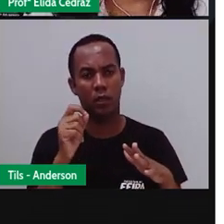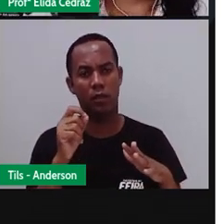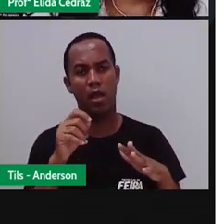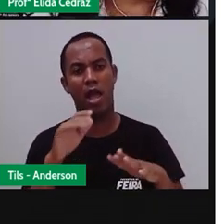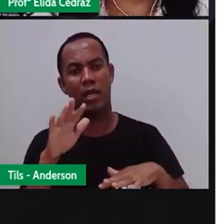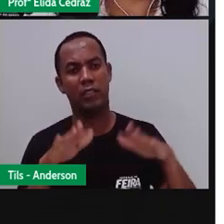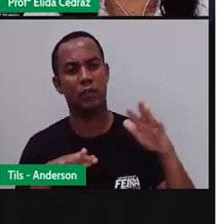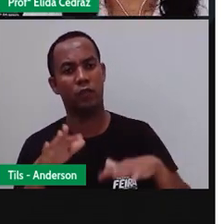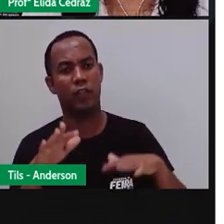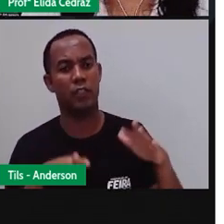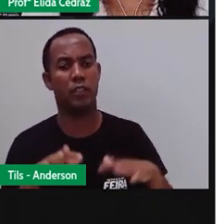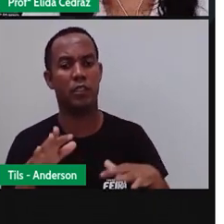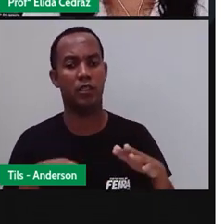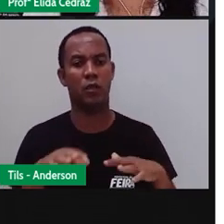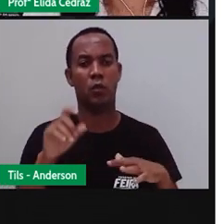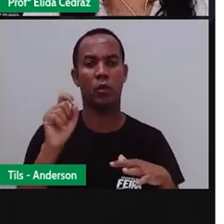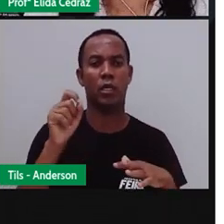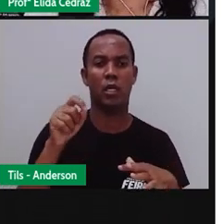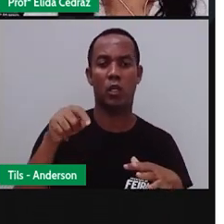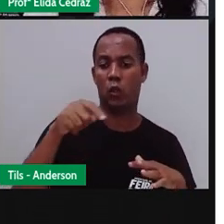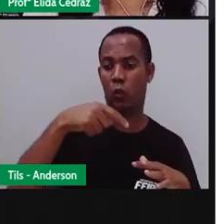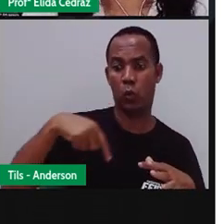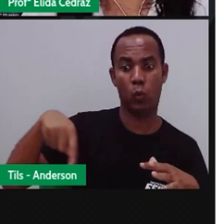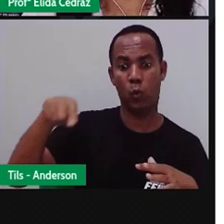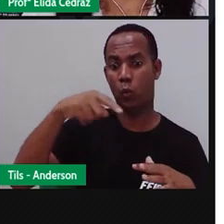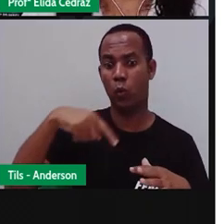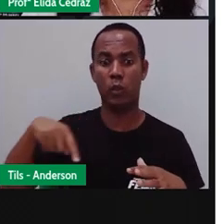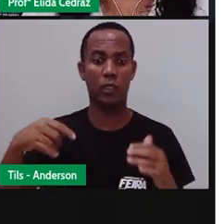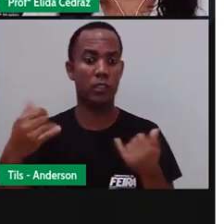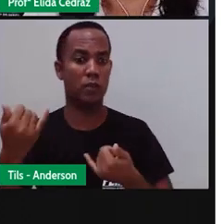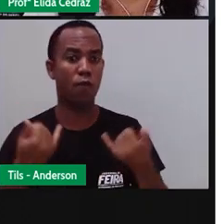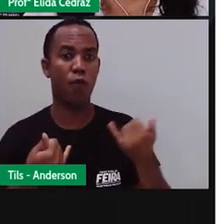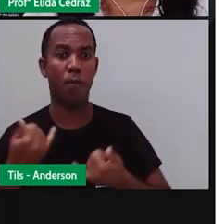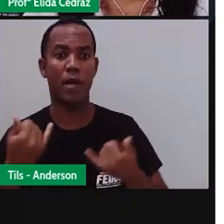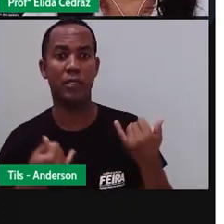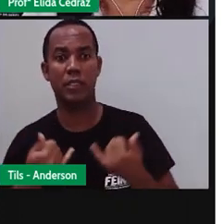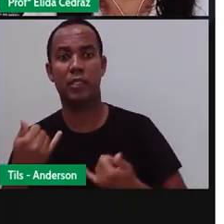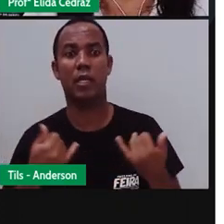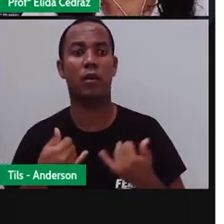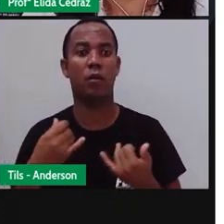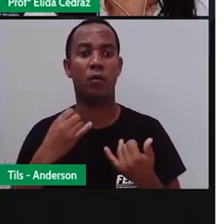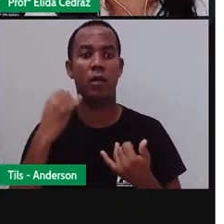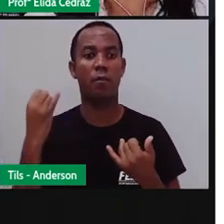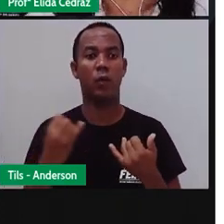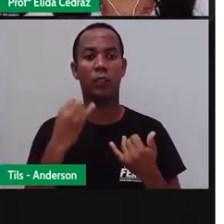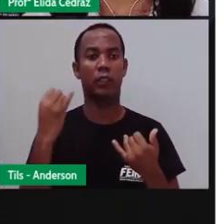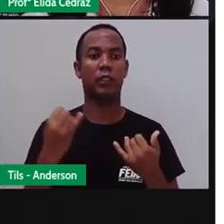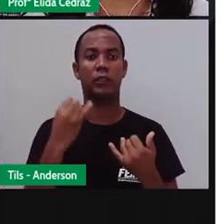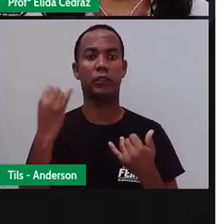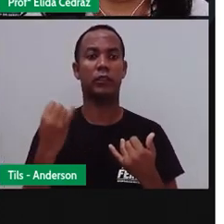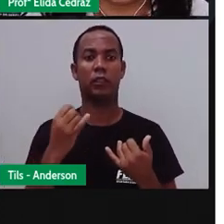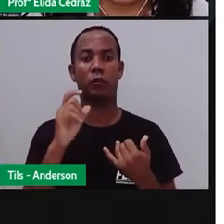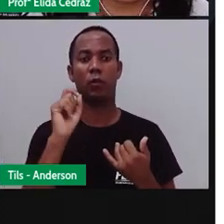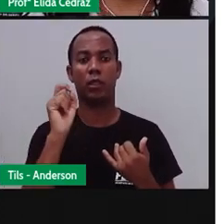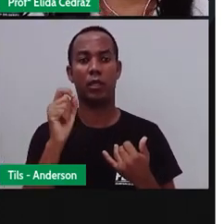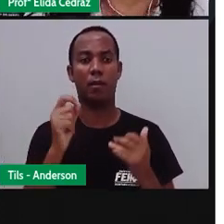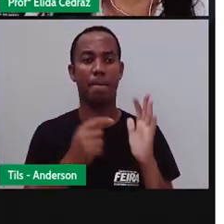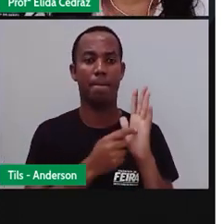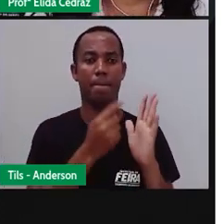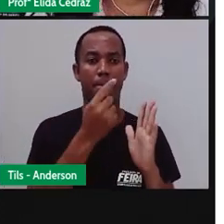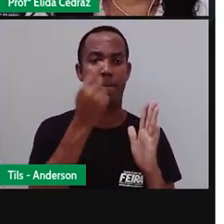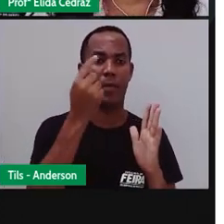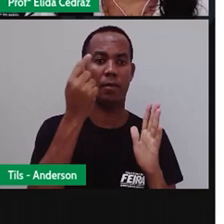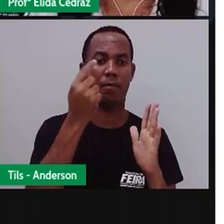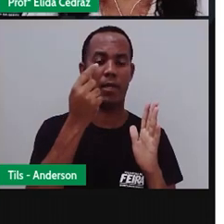geralmente, todas as informações necessárias e importantes estão no primeiro